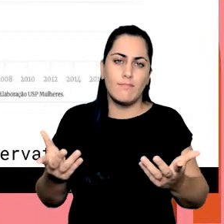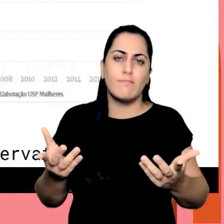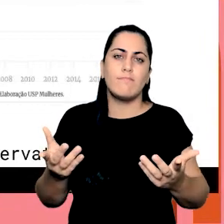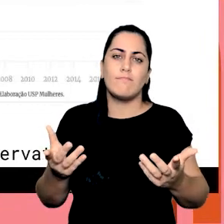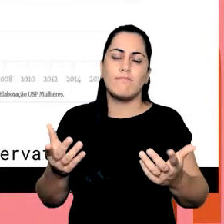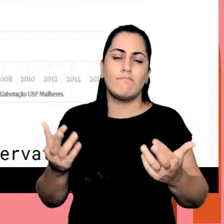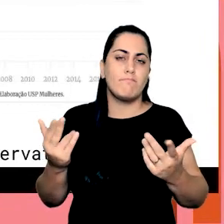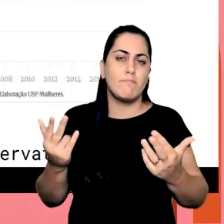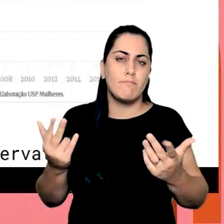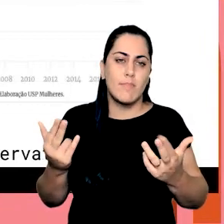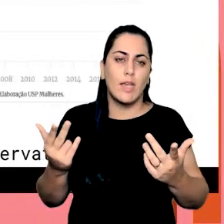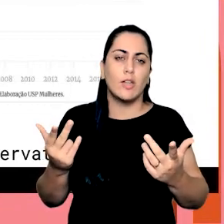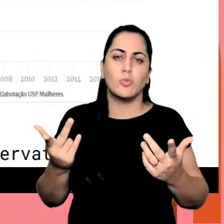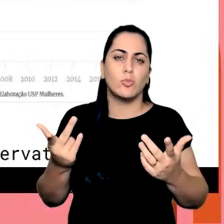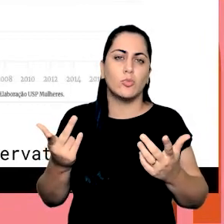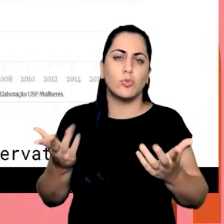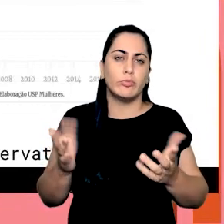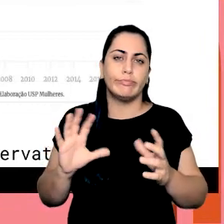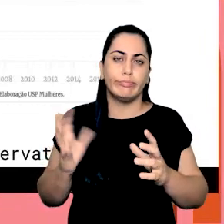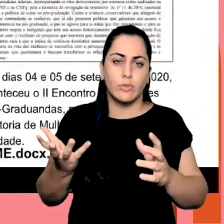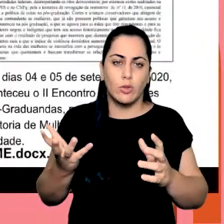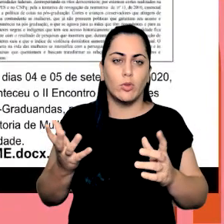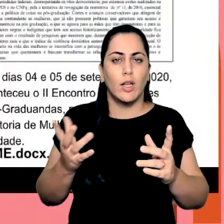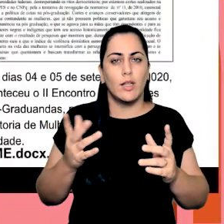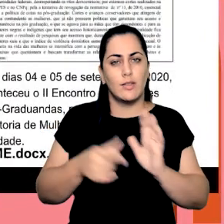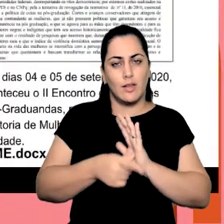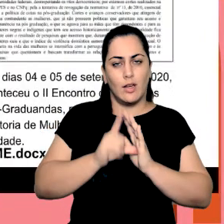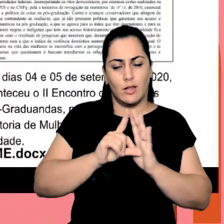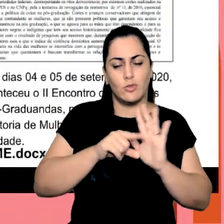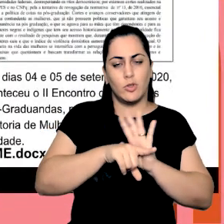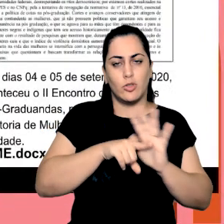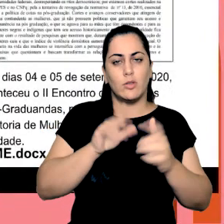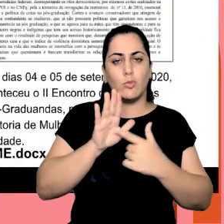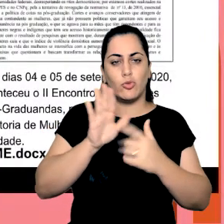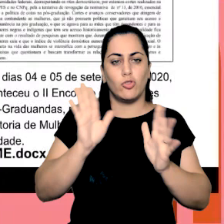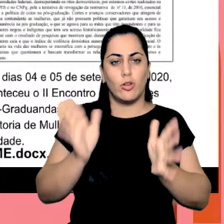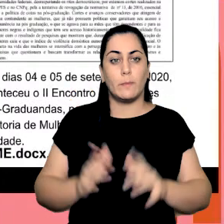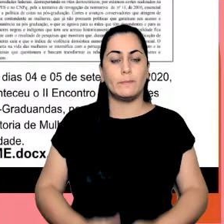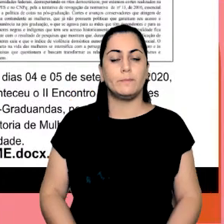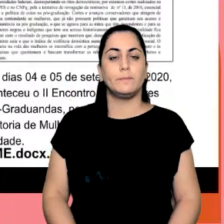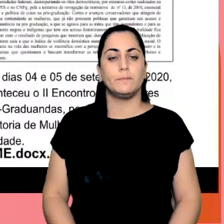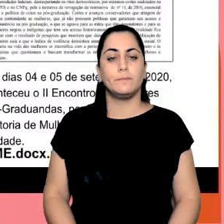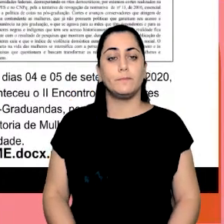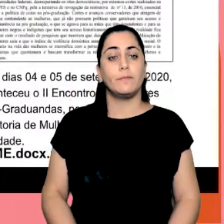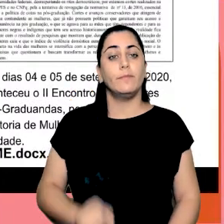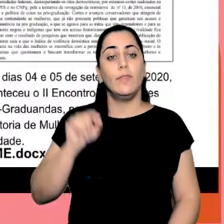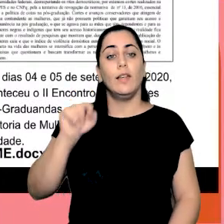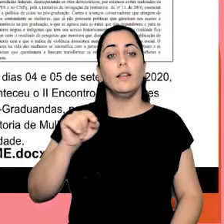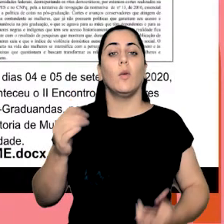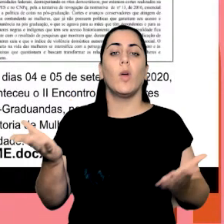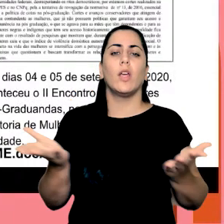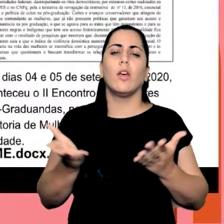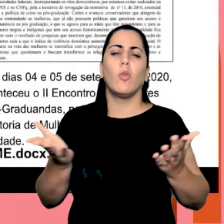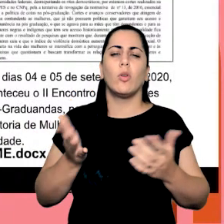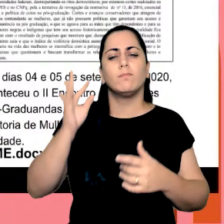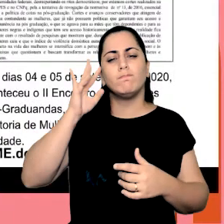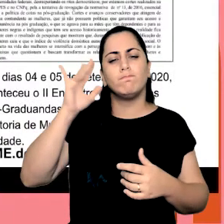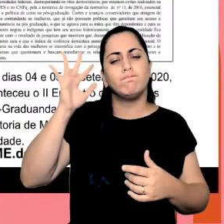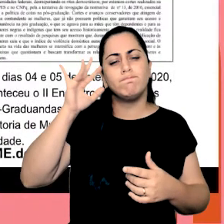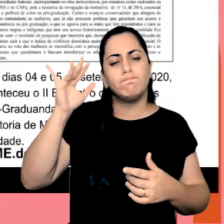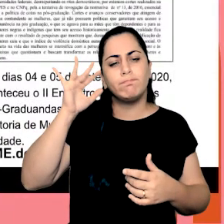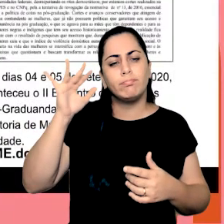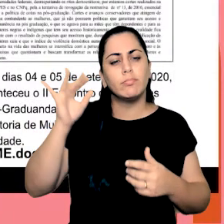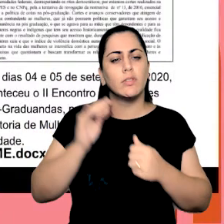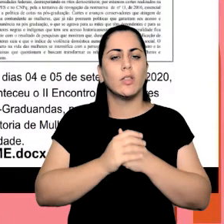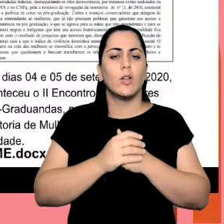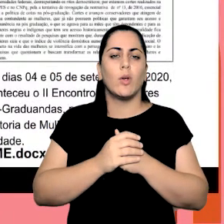o mesmo comportamento comparado aos outros dados e eu trago aqui uma reflexão um pouquinho do